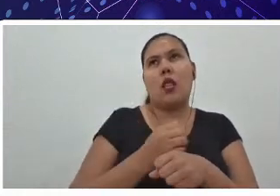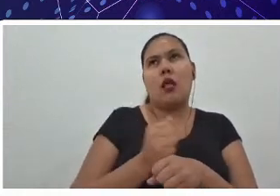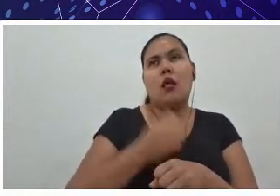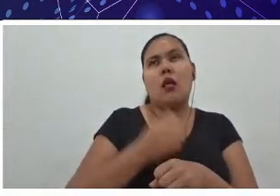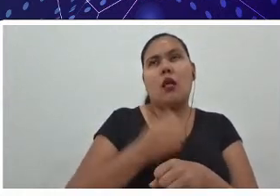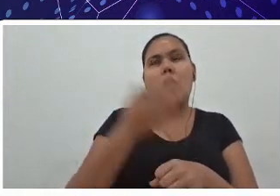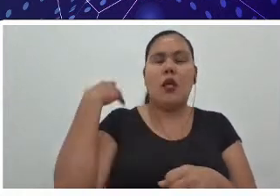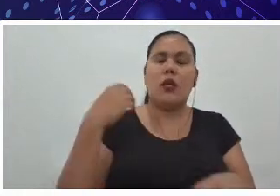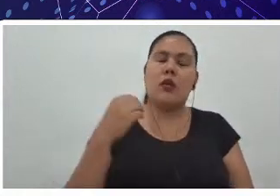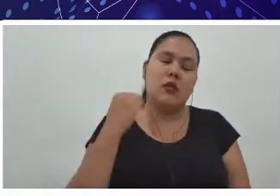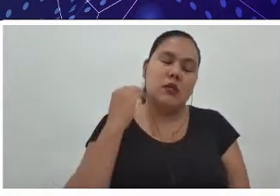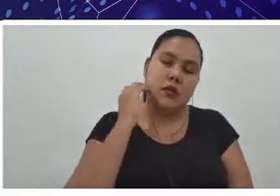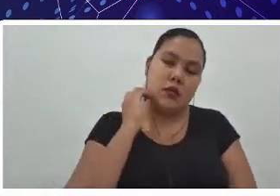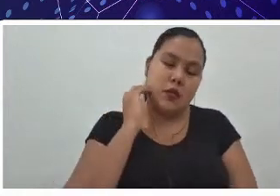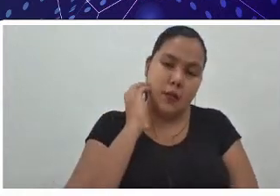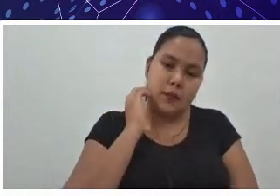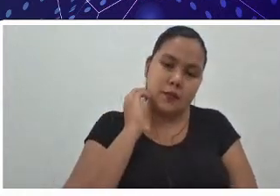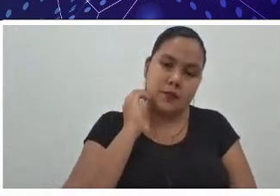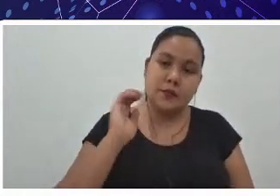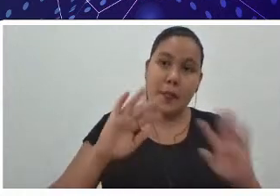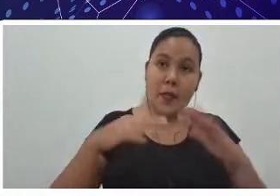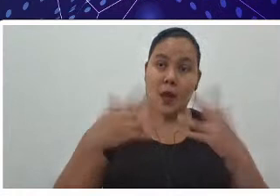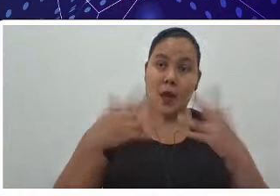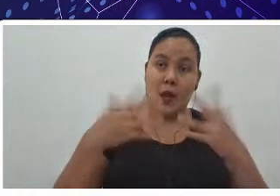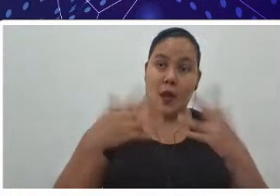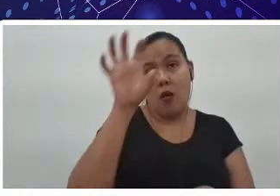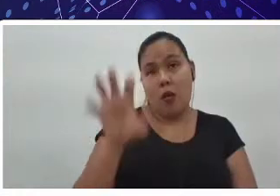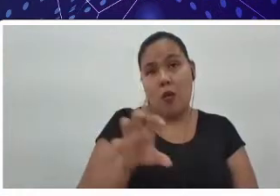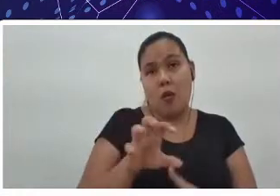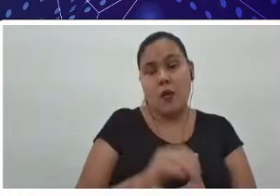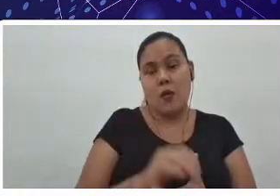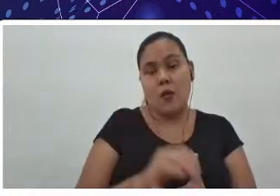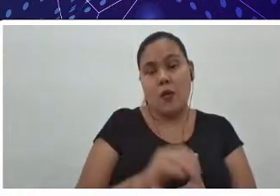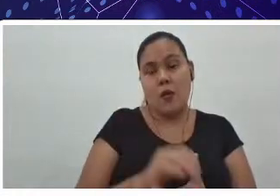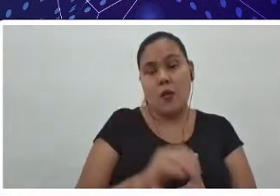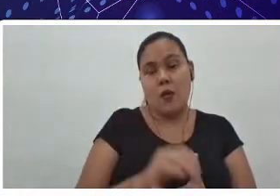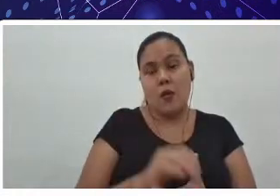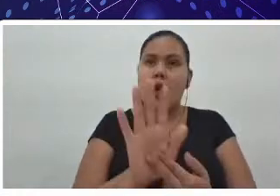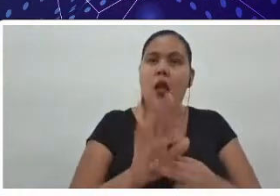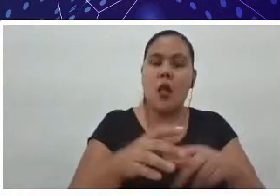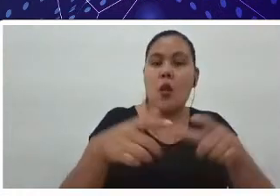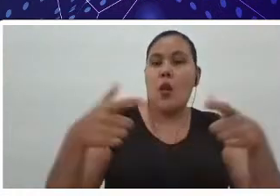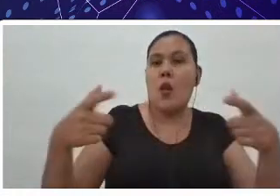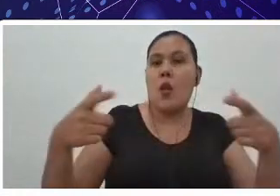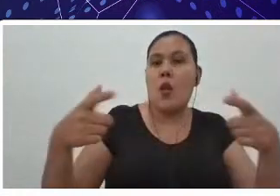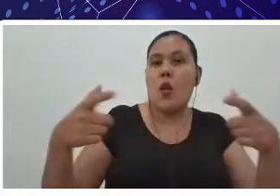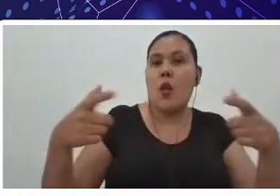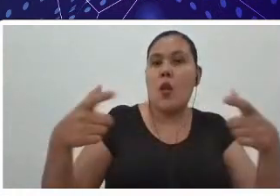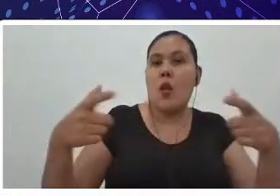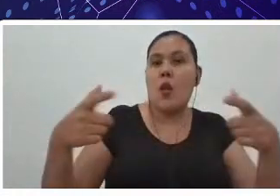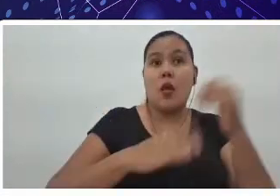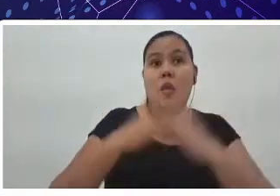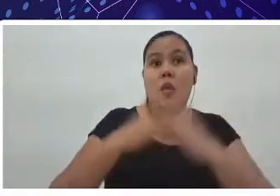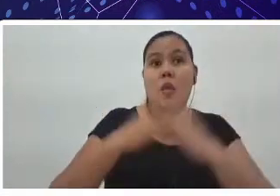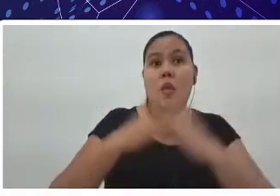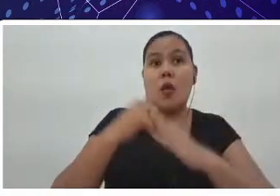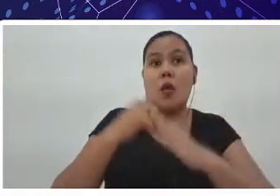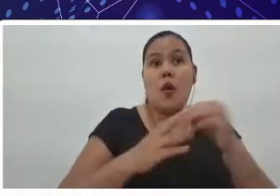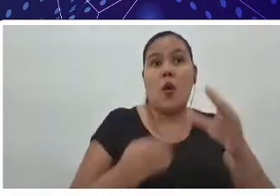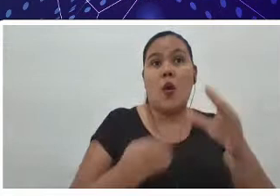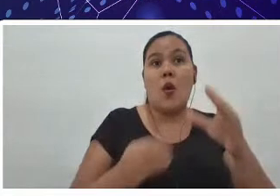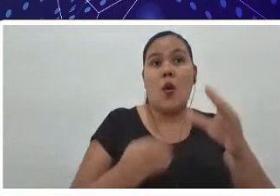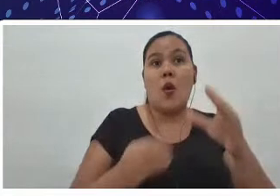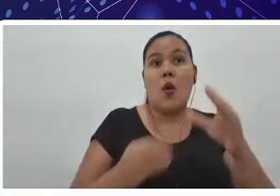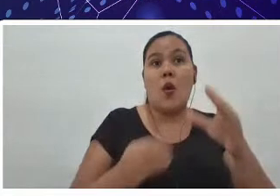nova, que ainda apresenta espaço para que esses profissionais se insiram no mercado, e passando pela